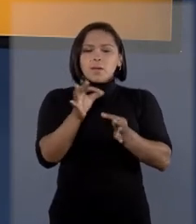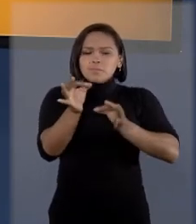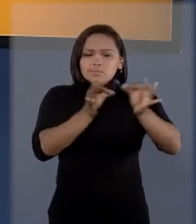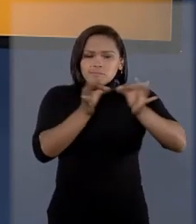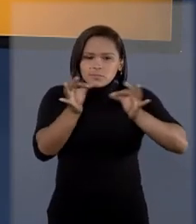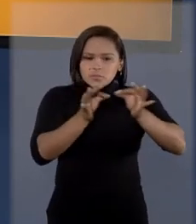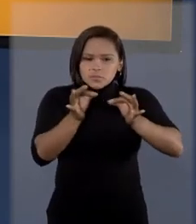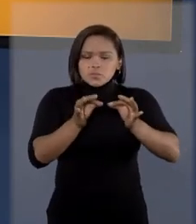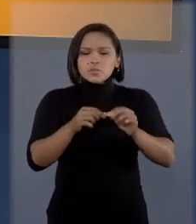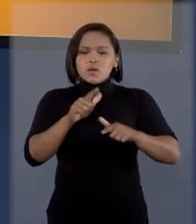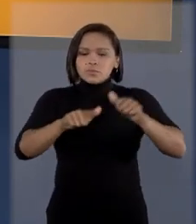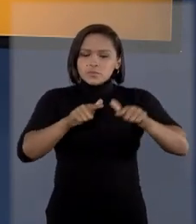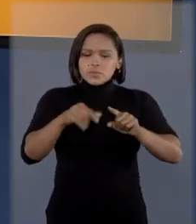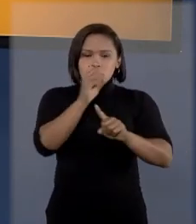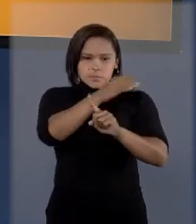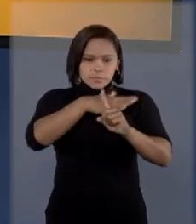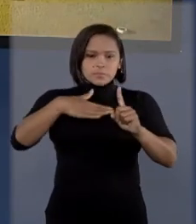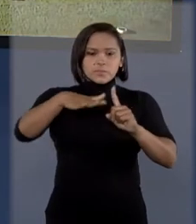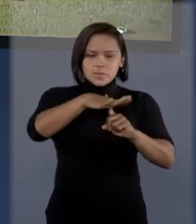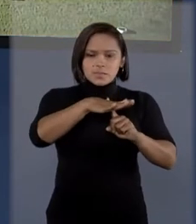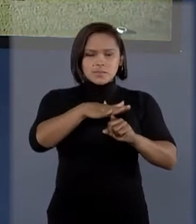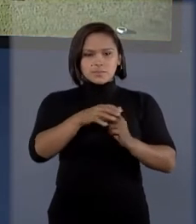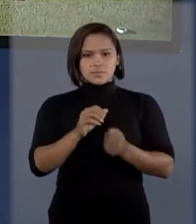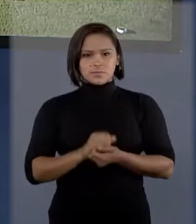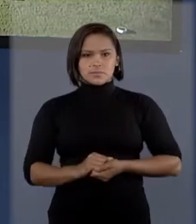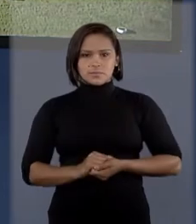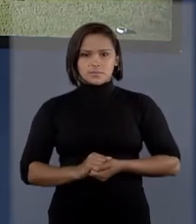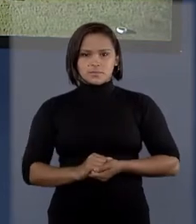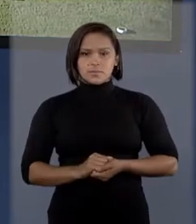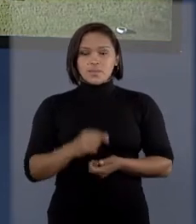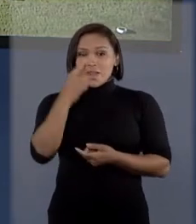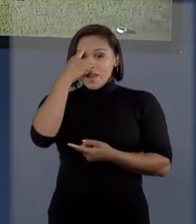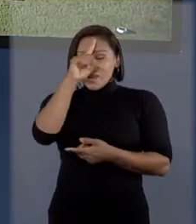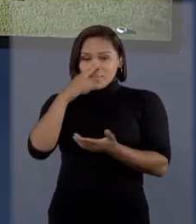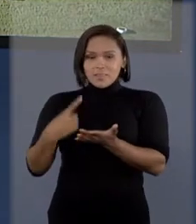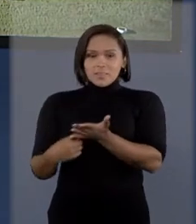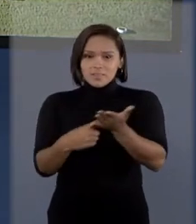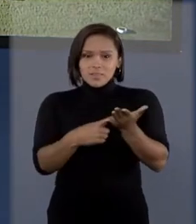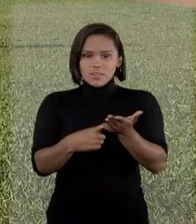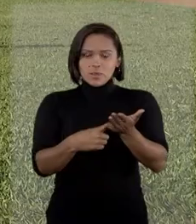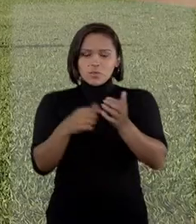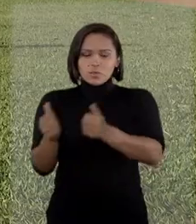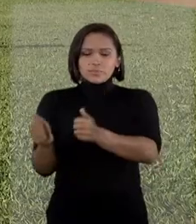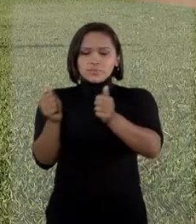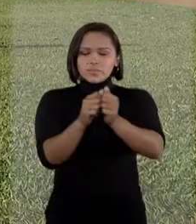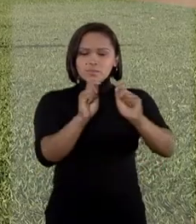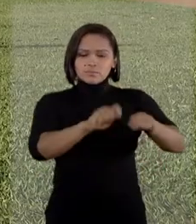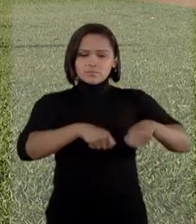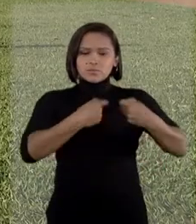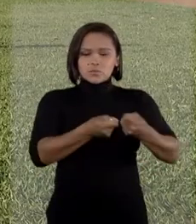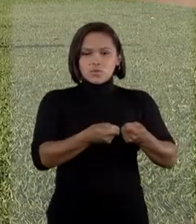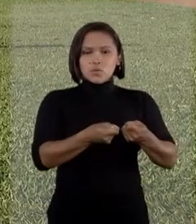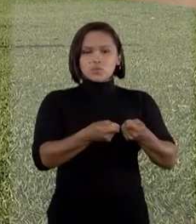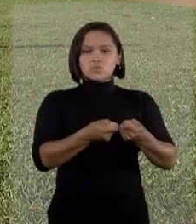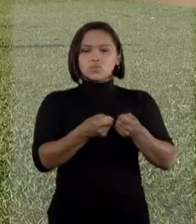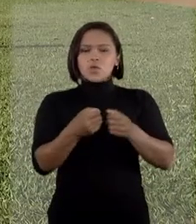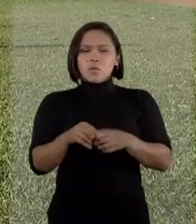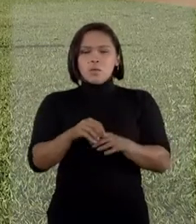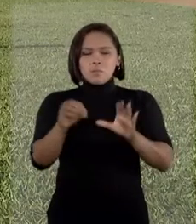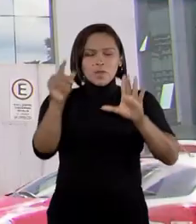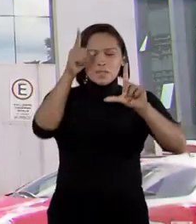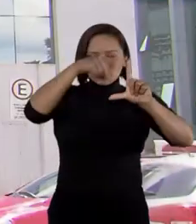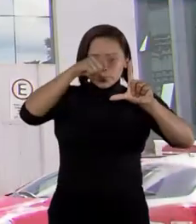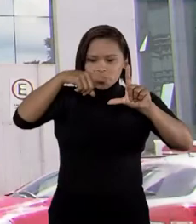oferecidos à população. A ideia do acordo é conjugar esforços para o intercâmbio de dados,